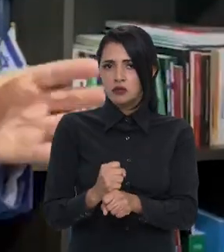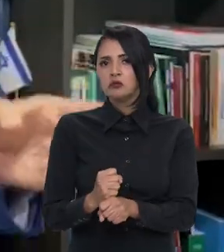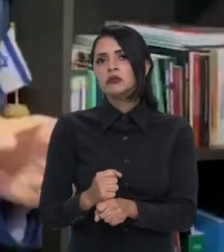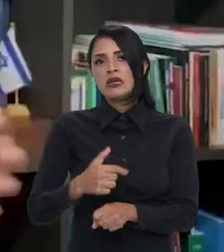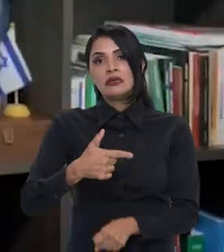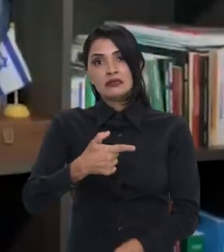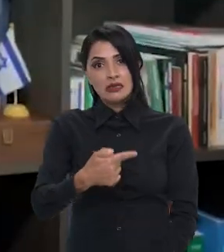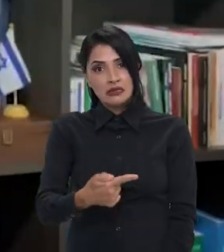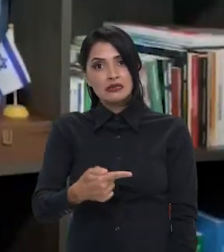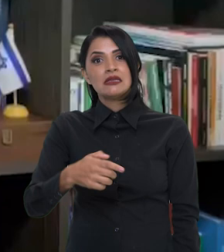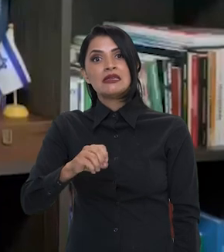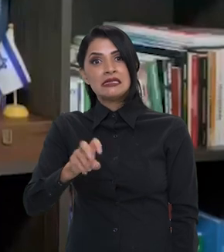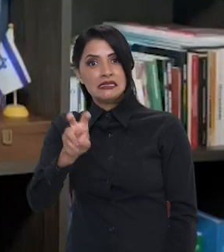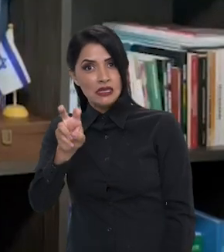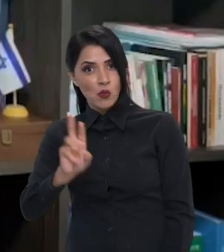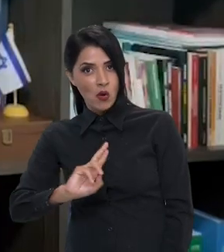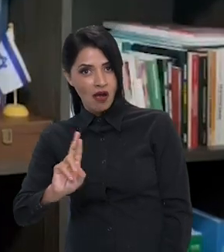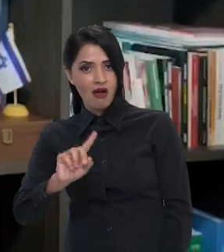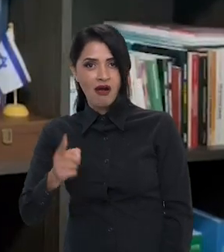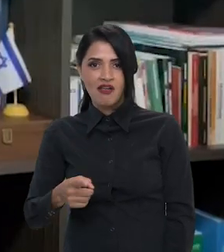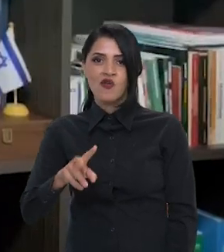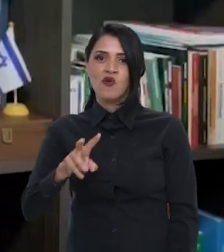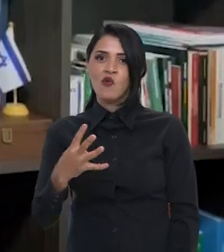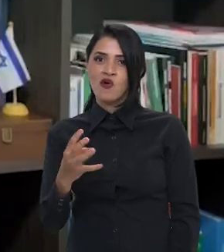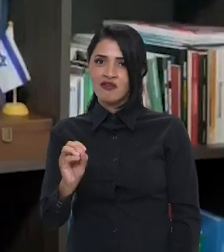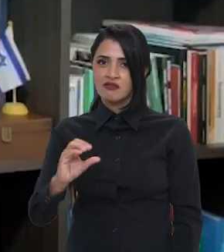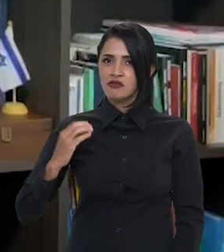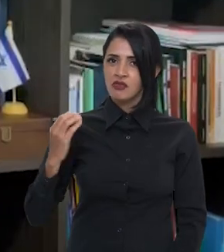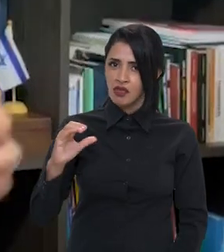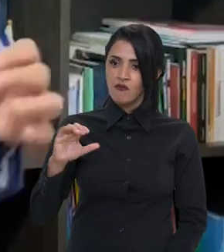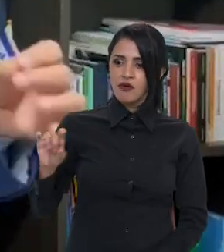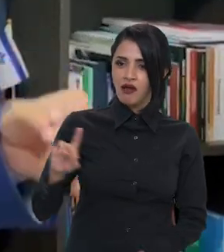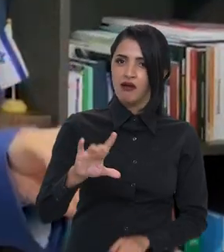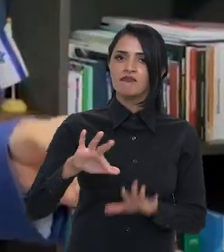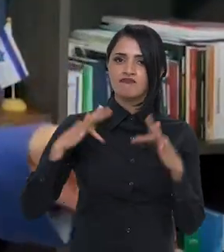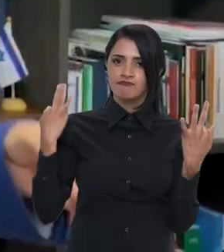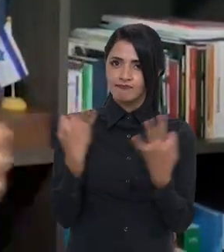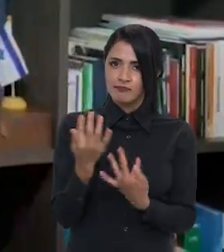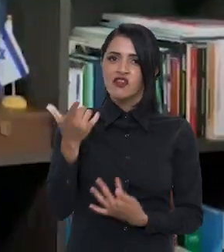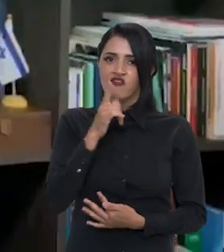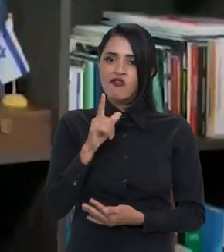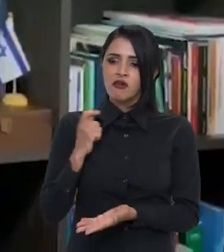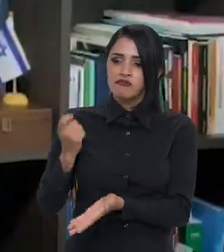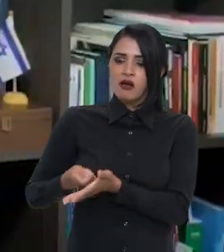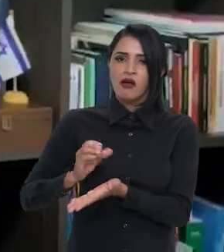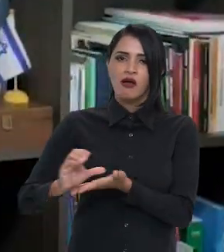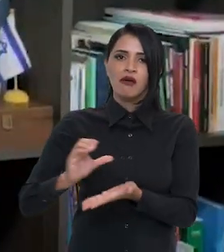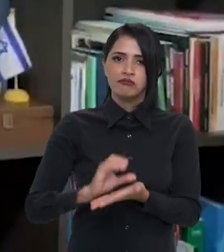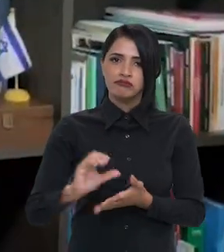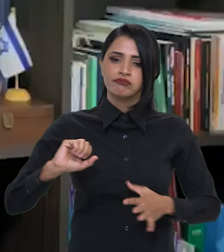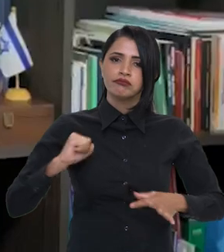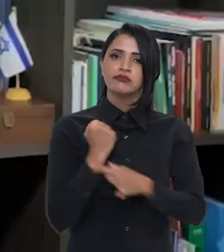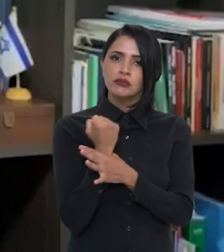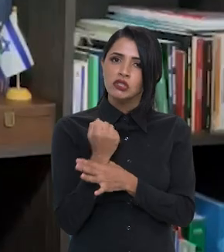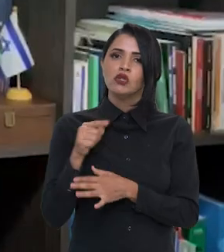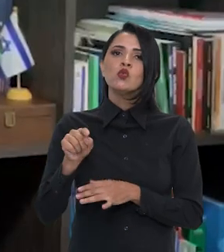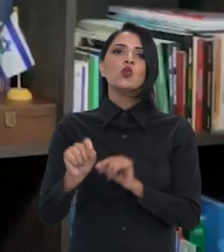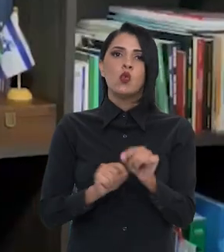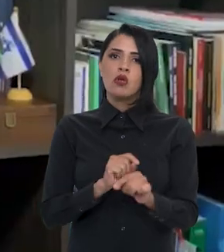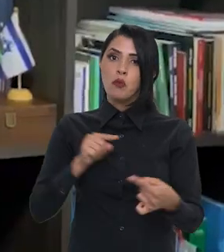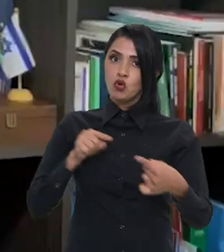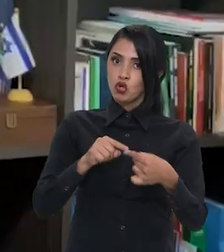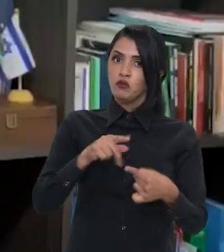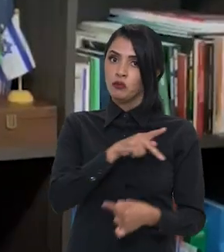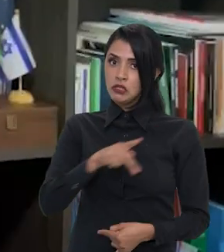com R 705,40 por família beneficiária, garantindo assim